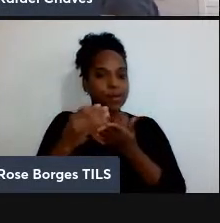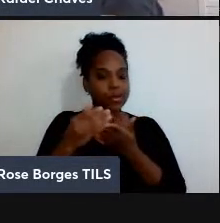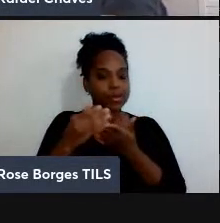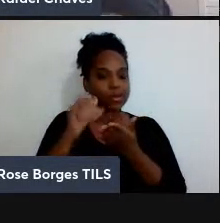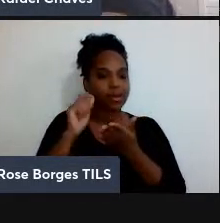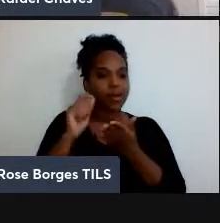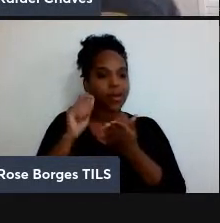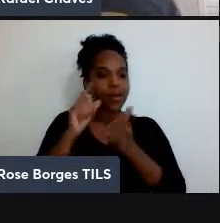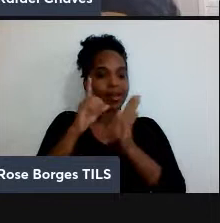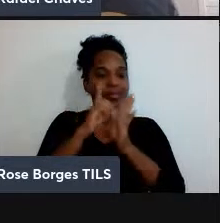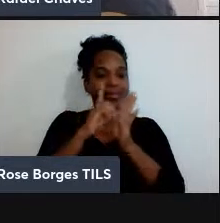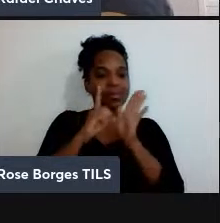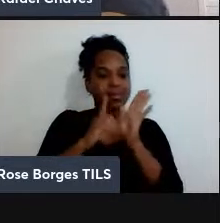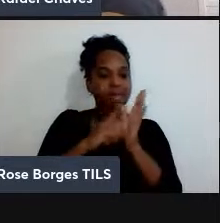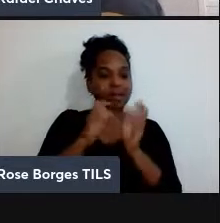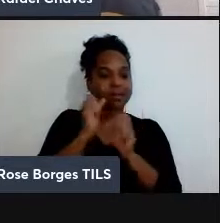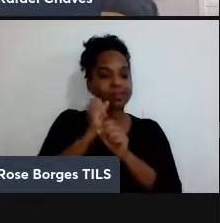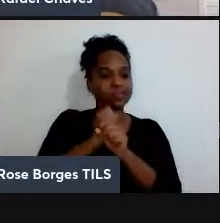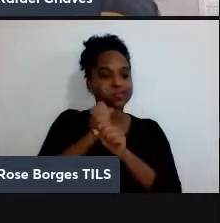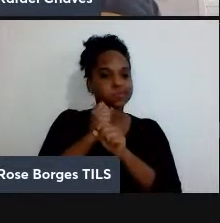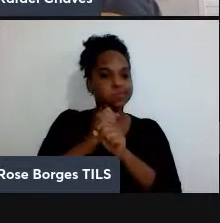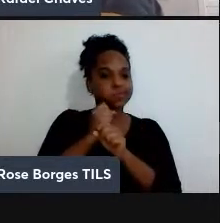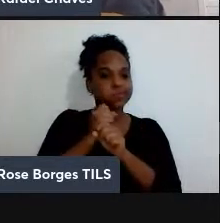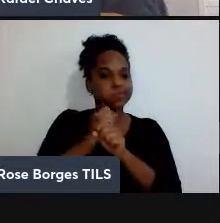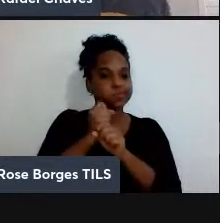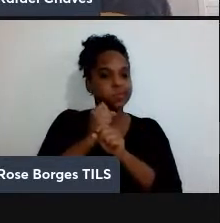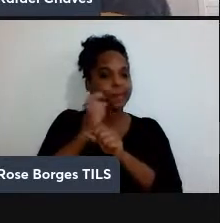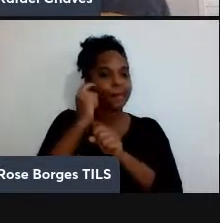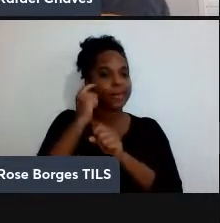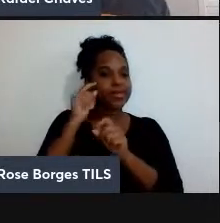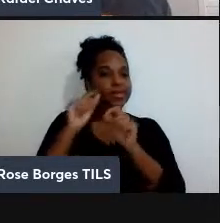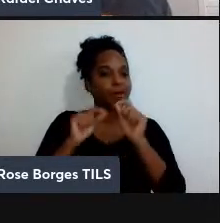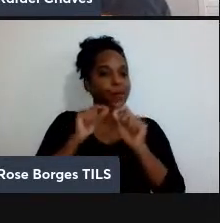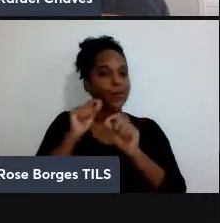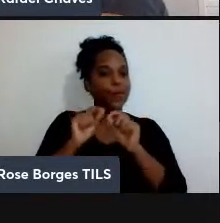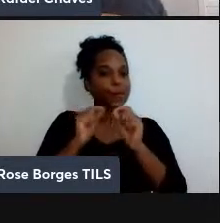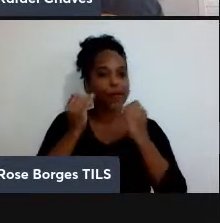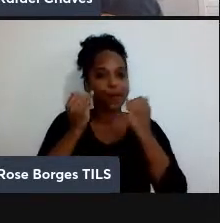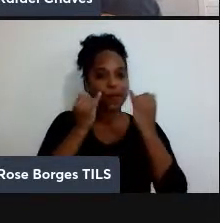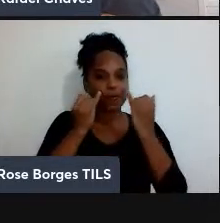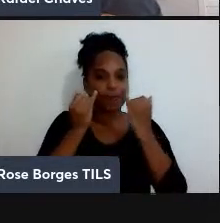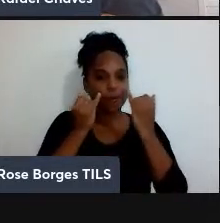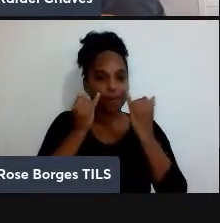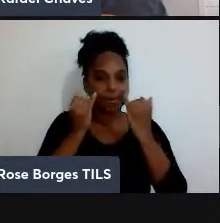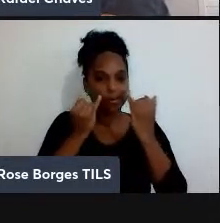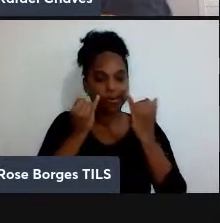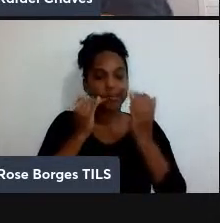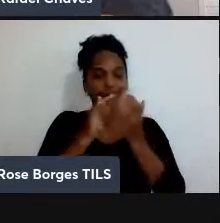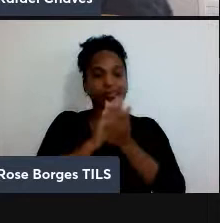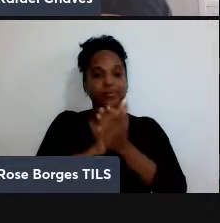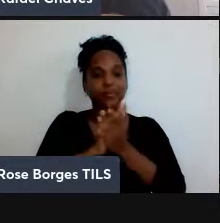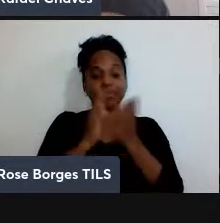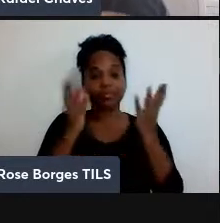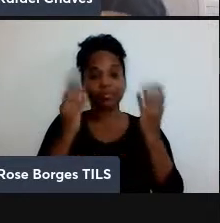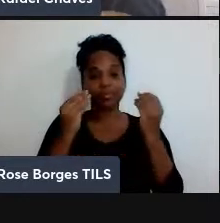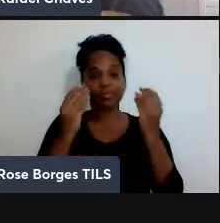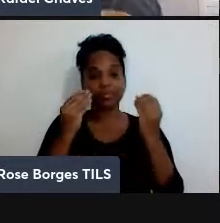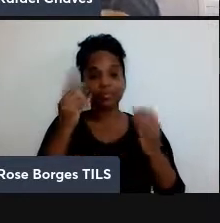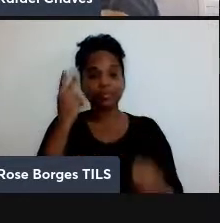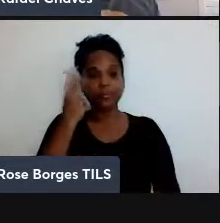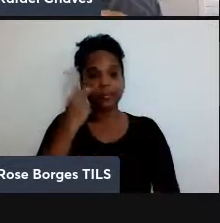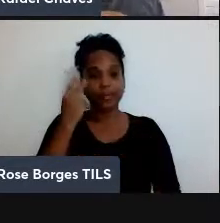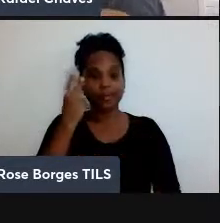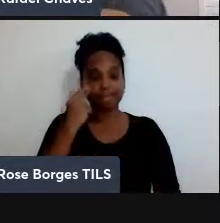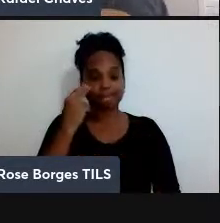décadas e pensar no que é informação. Então, é muito comum a gente ouvir nos dias de hoje que a gente vive na era da